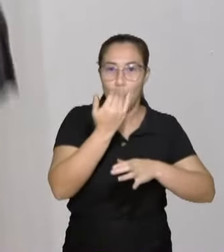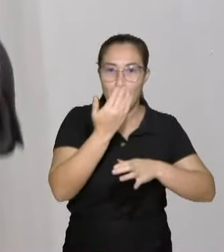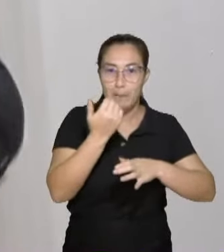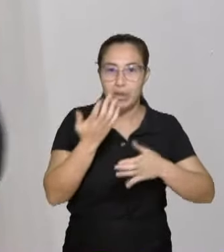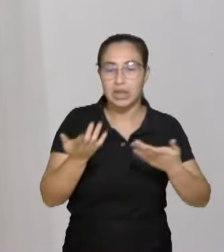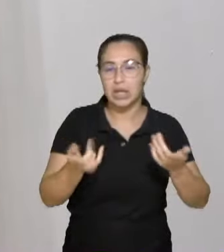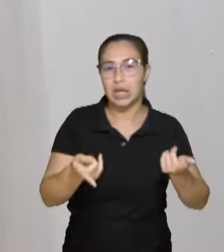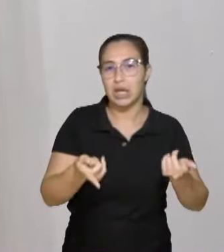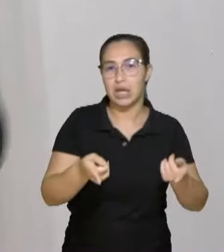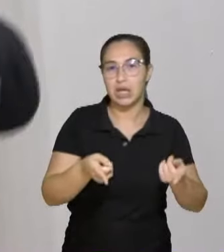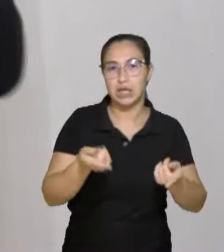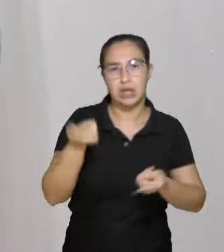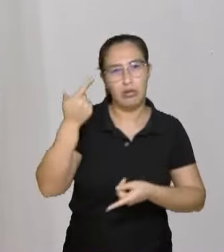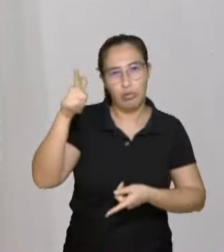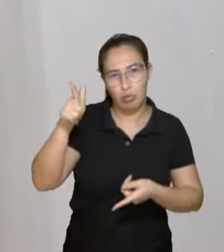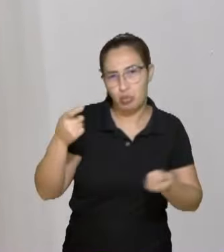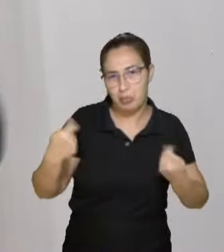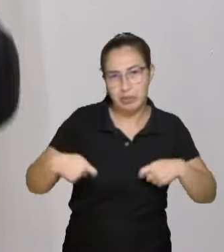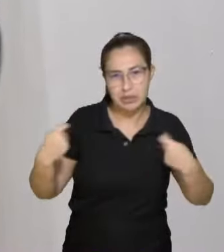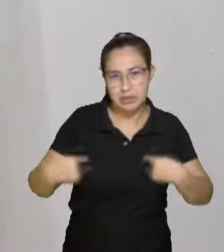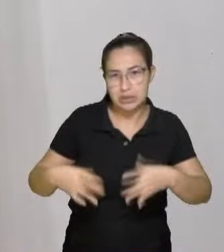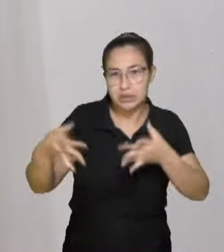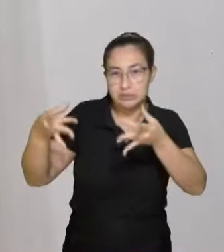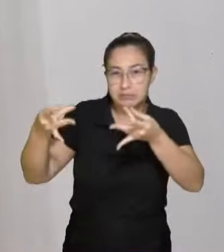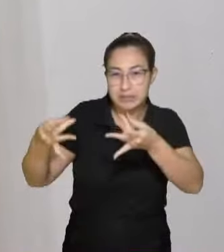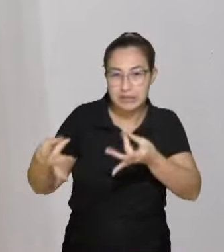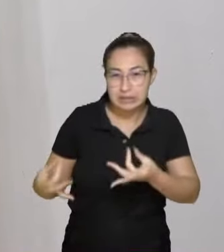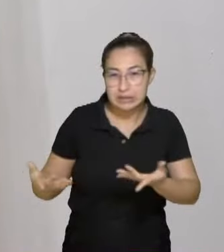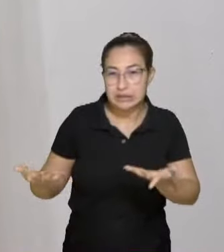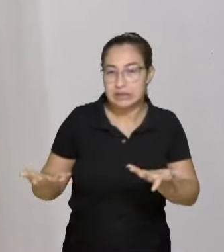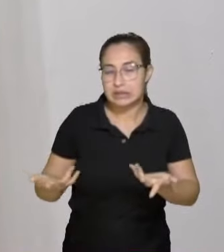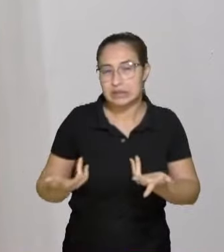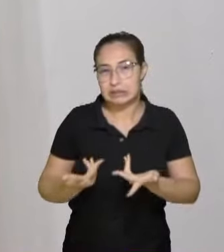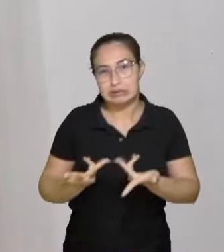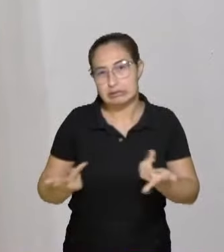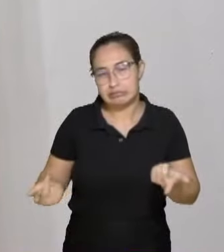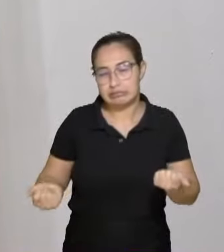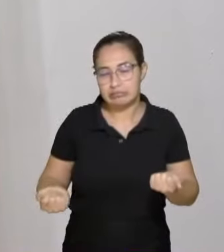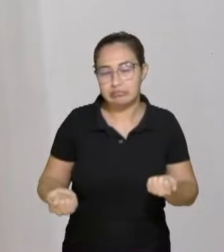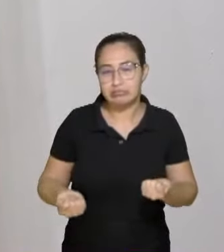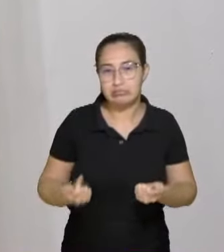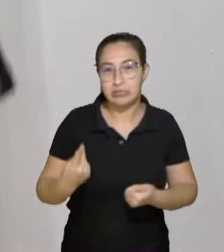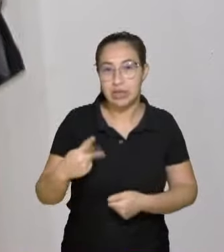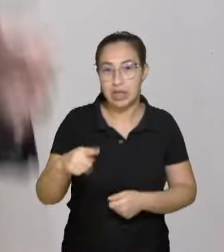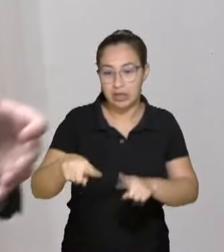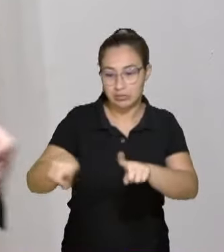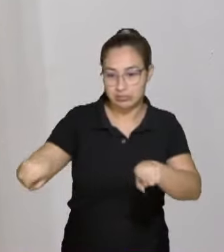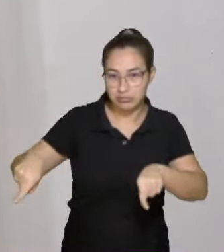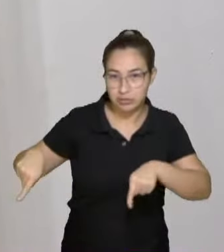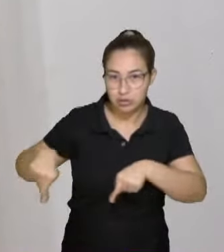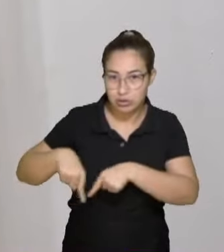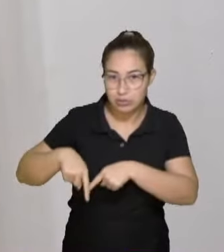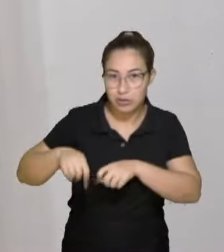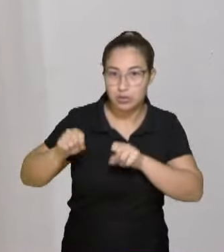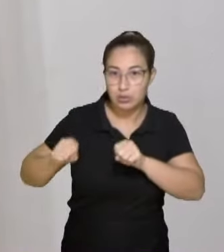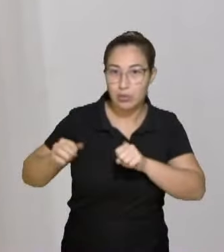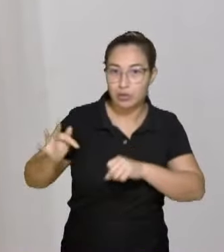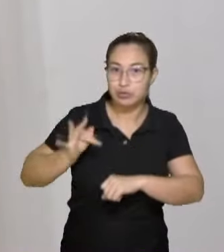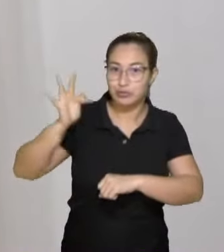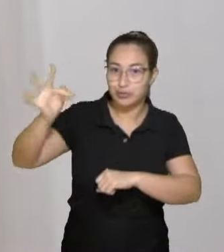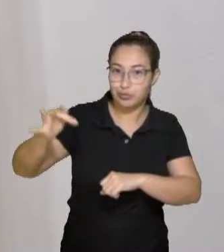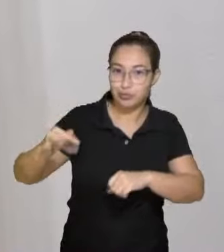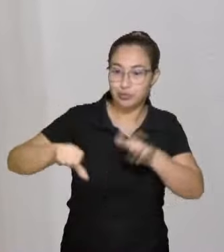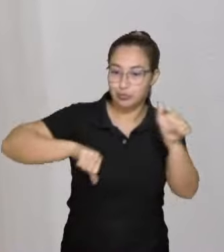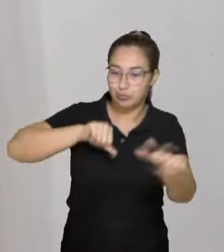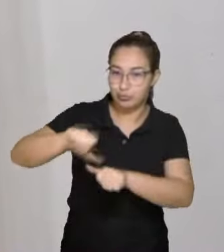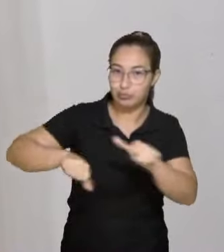outras demandas necessárias, especialidades, os serviços que são feitos nesse espaço, onde, no futuro, vai acolher a